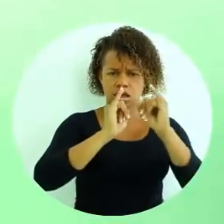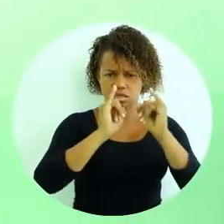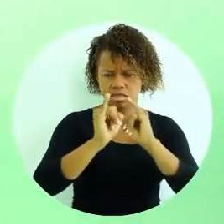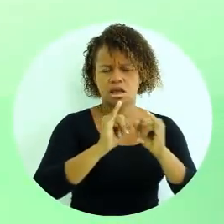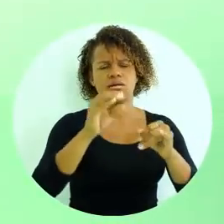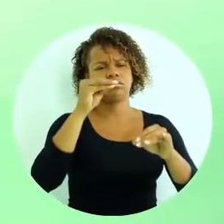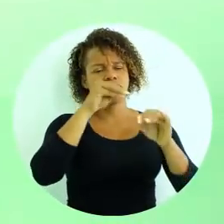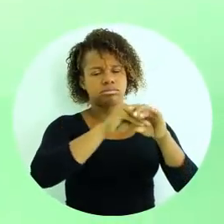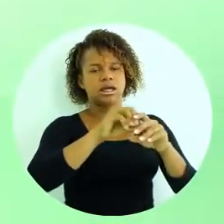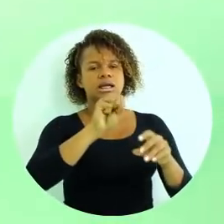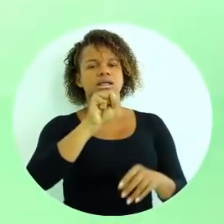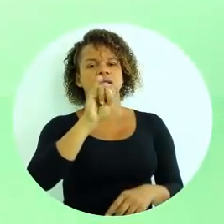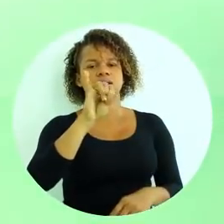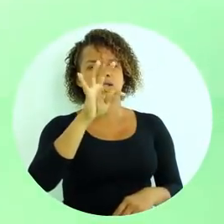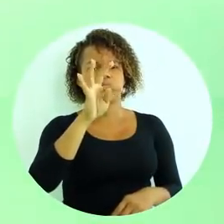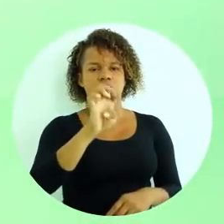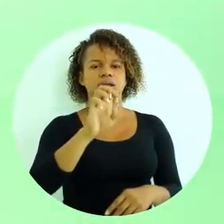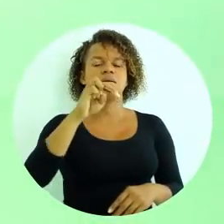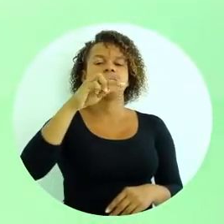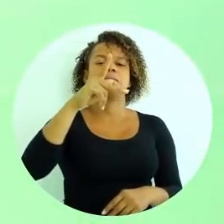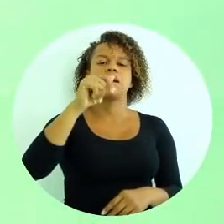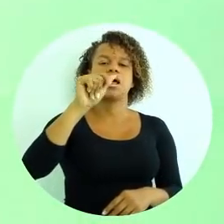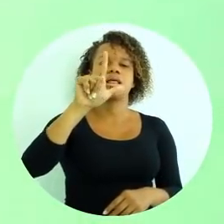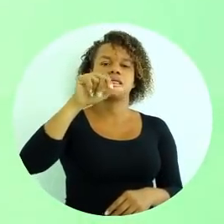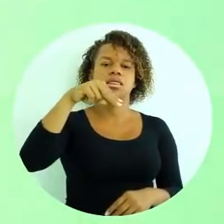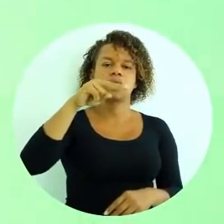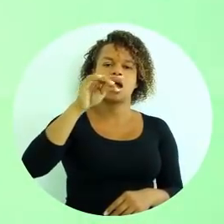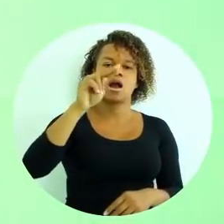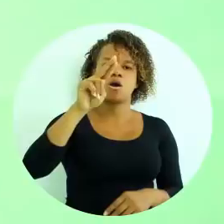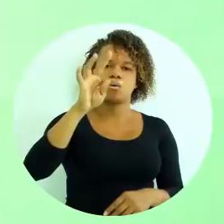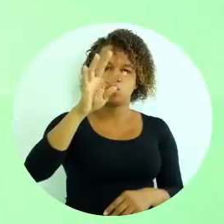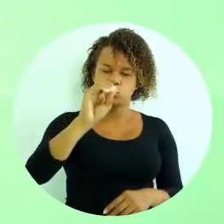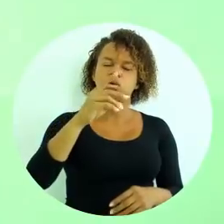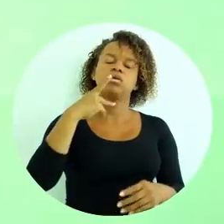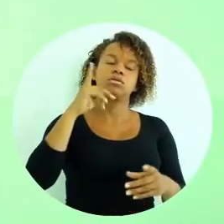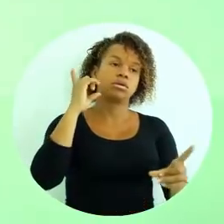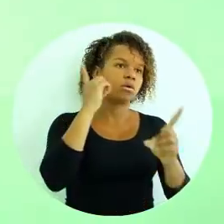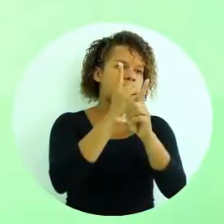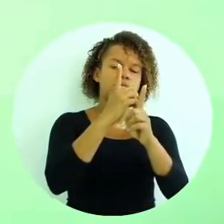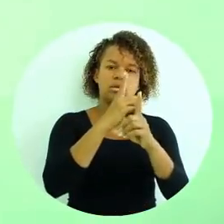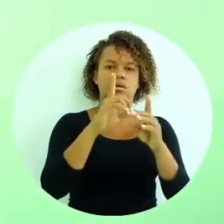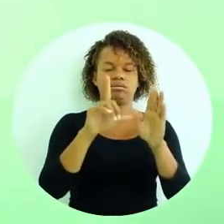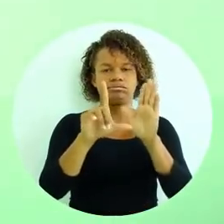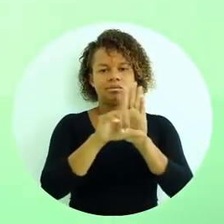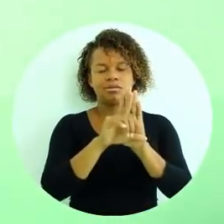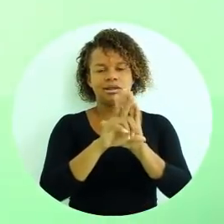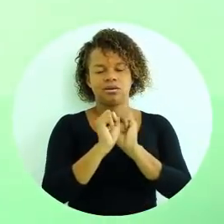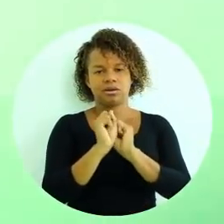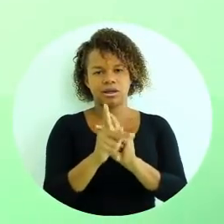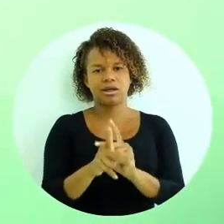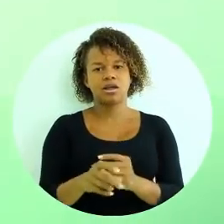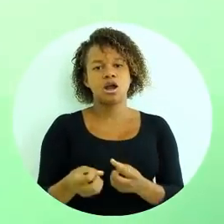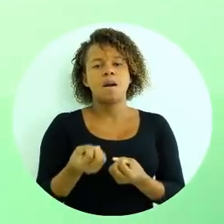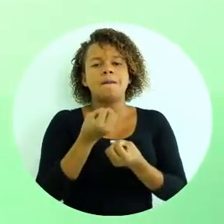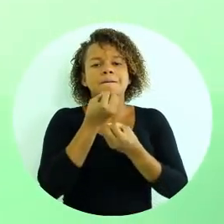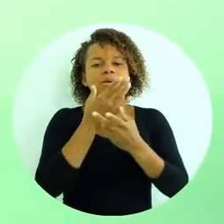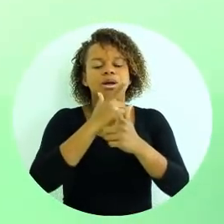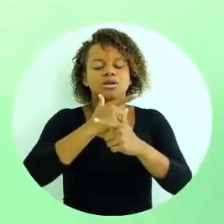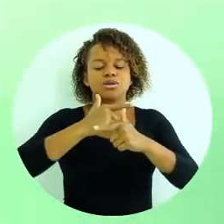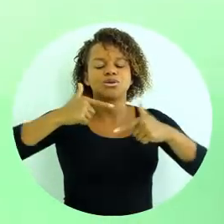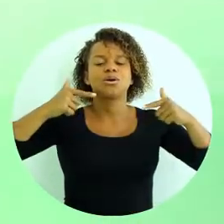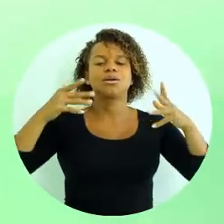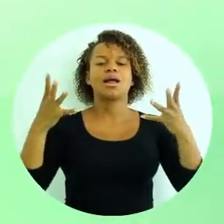a LDB na internet, no site do Planalto, onde você vai encontrar ela em sua íntegra.